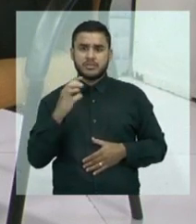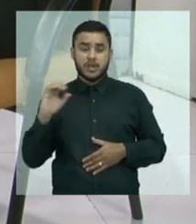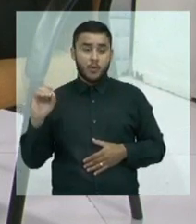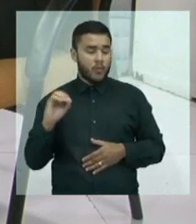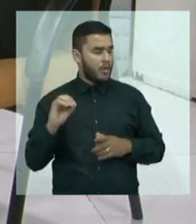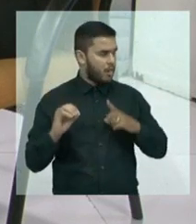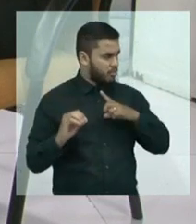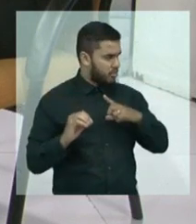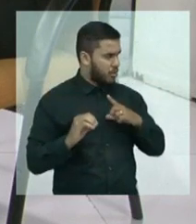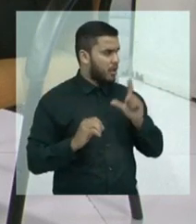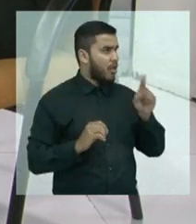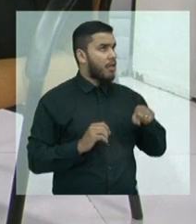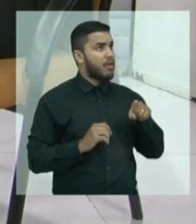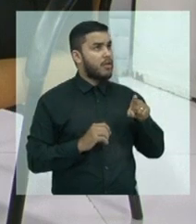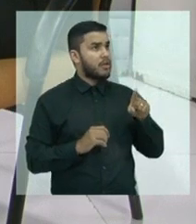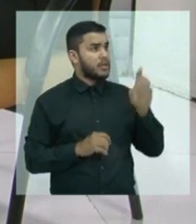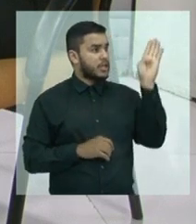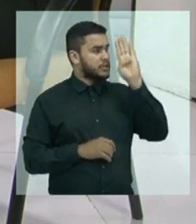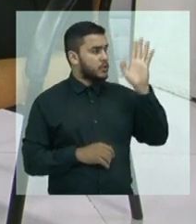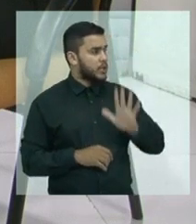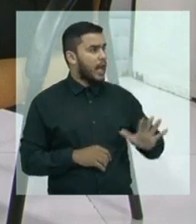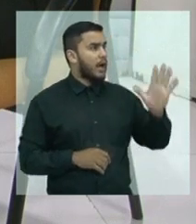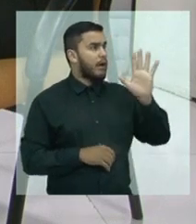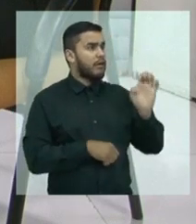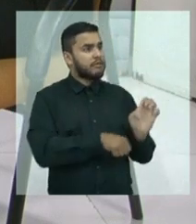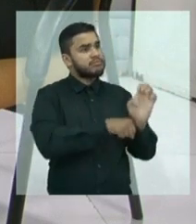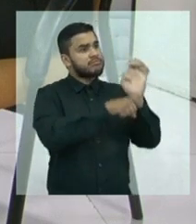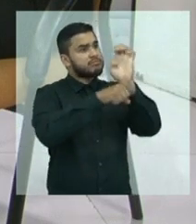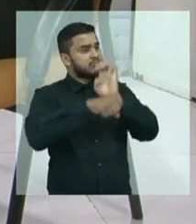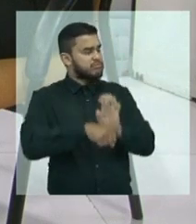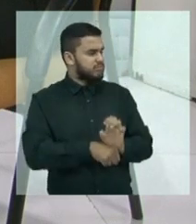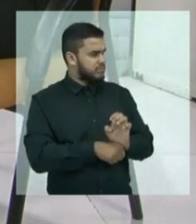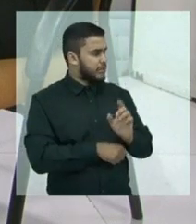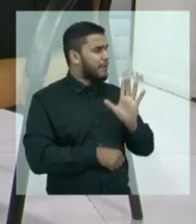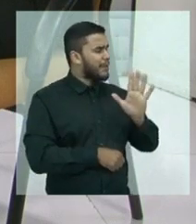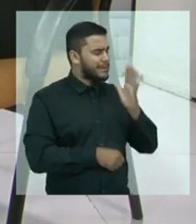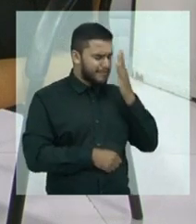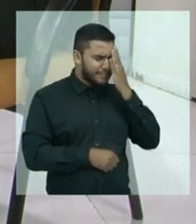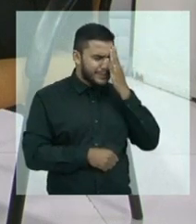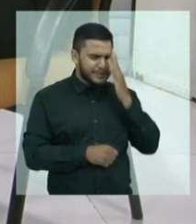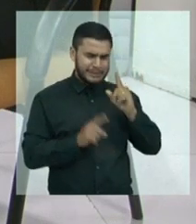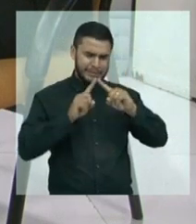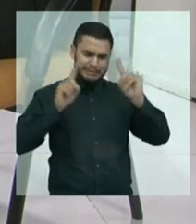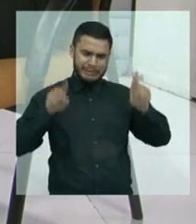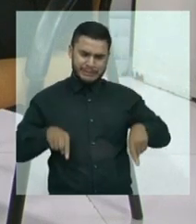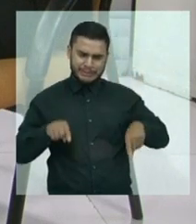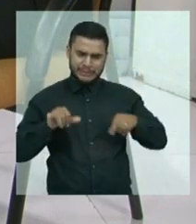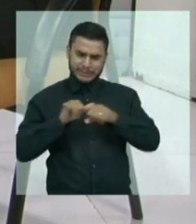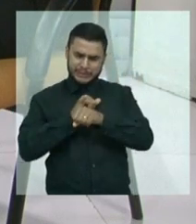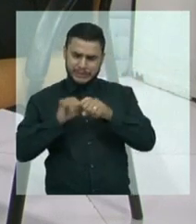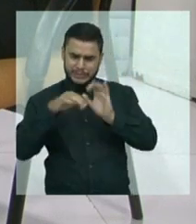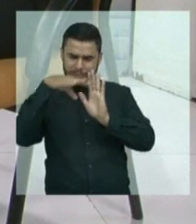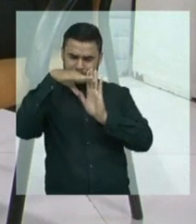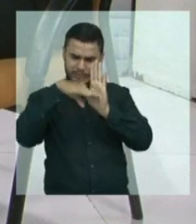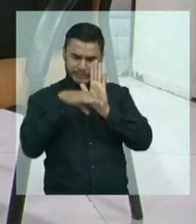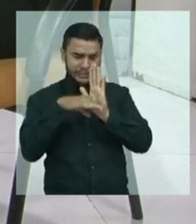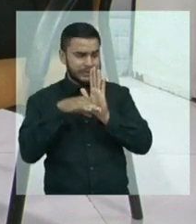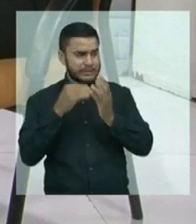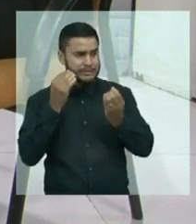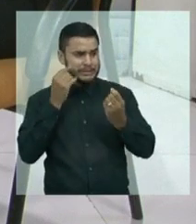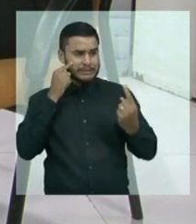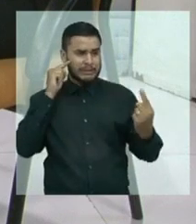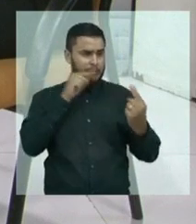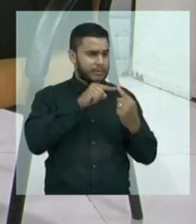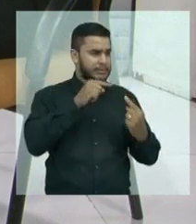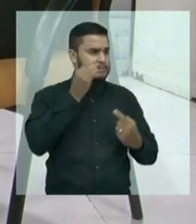para atacar essa questão das facções, né? Porque isso aí já está atingindo níveis, já atingiu níveis alarmantes, né?